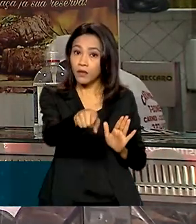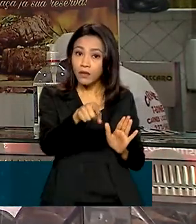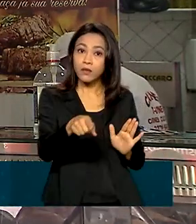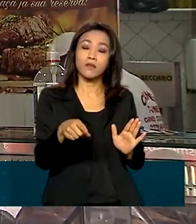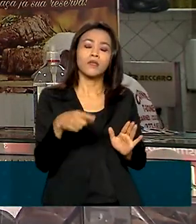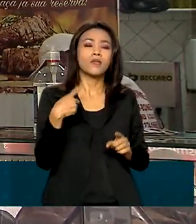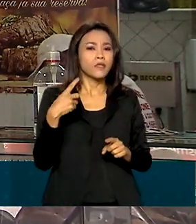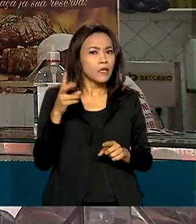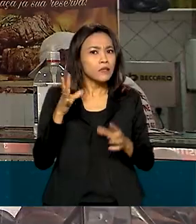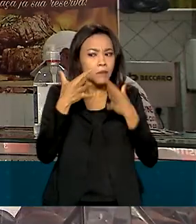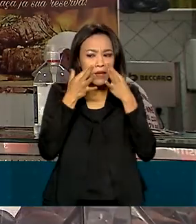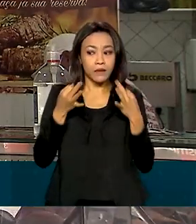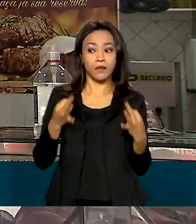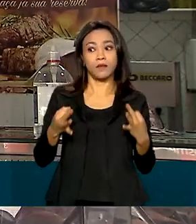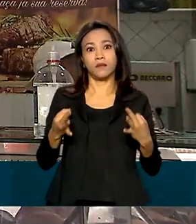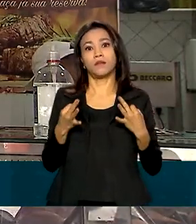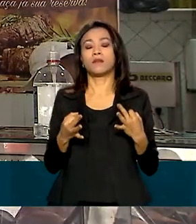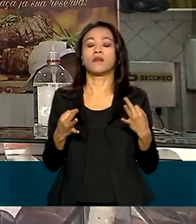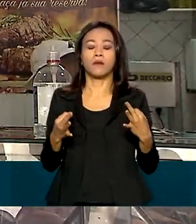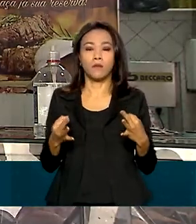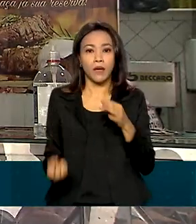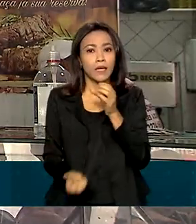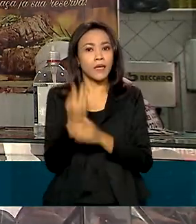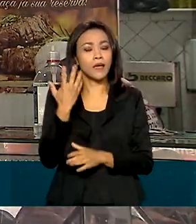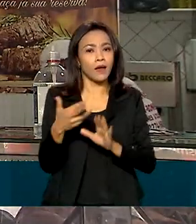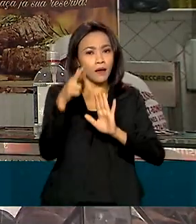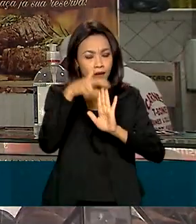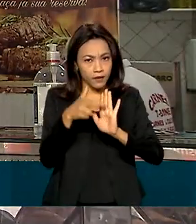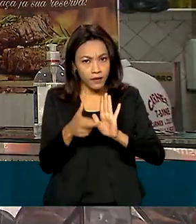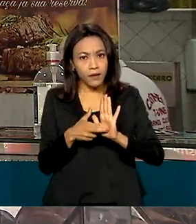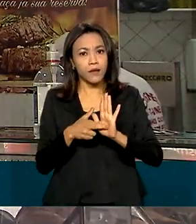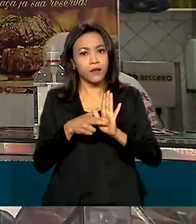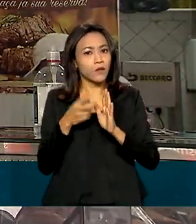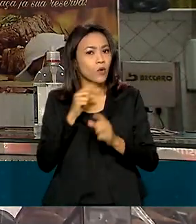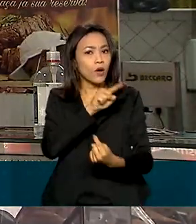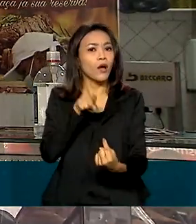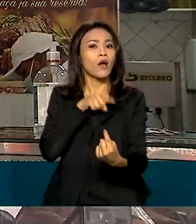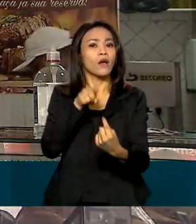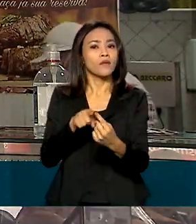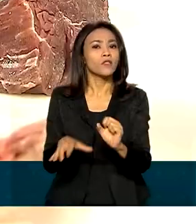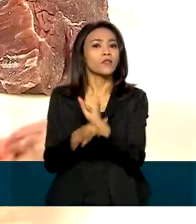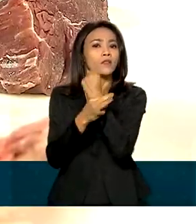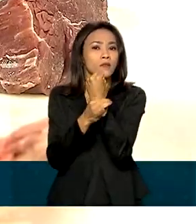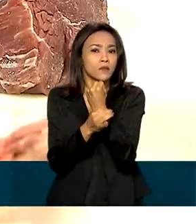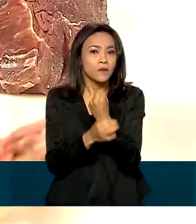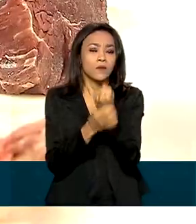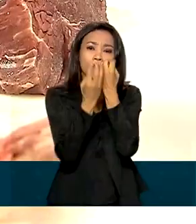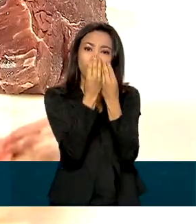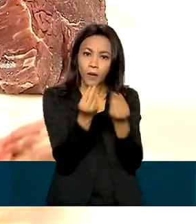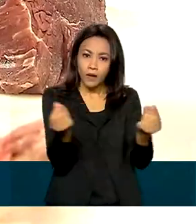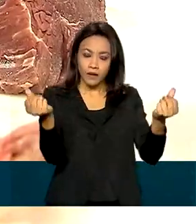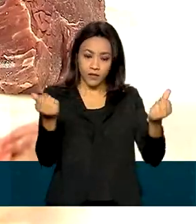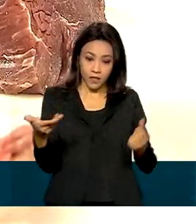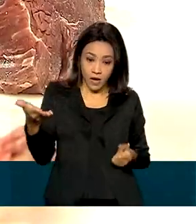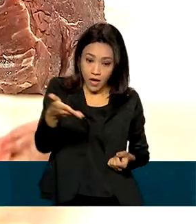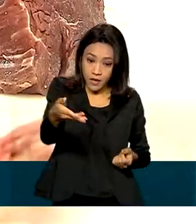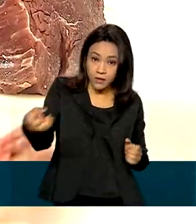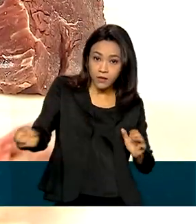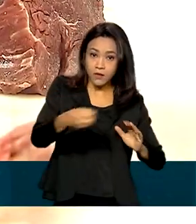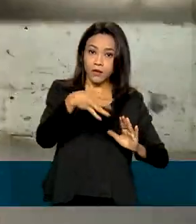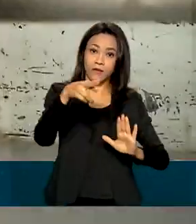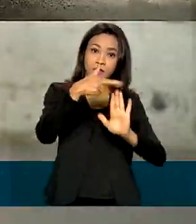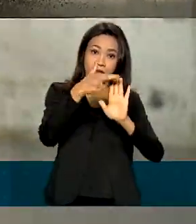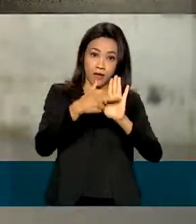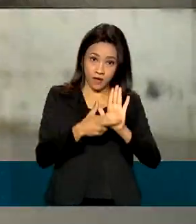a vigilância está sempre atenta a criar normas que realmente garantam o controle da qualidade. As novas regras entram em